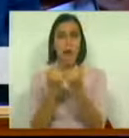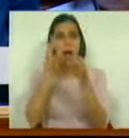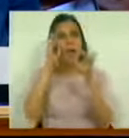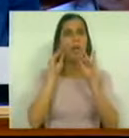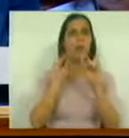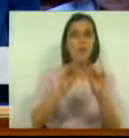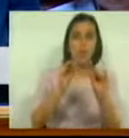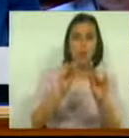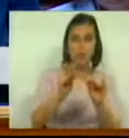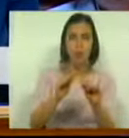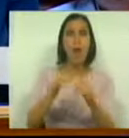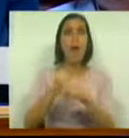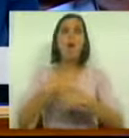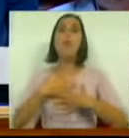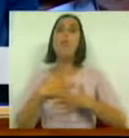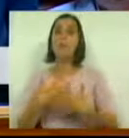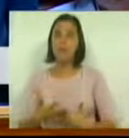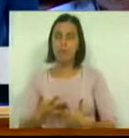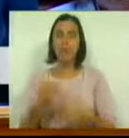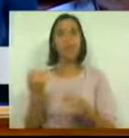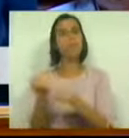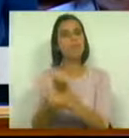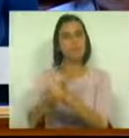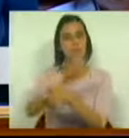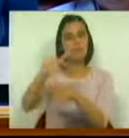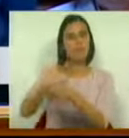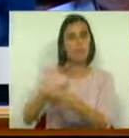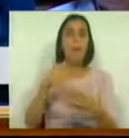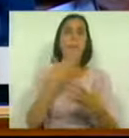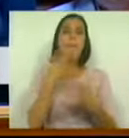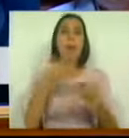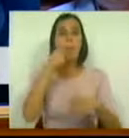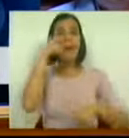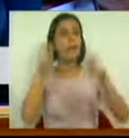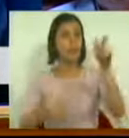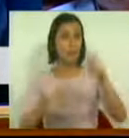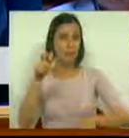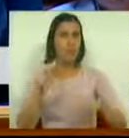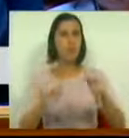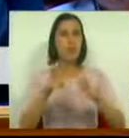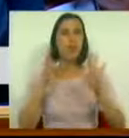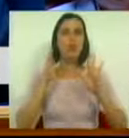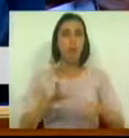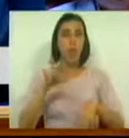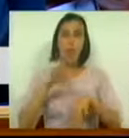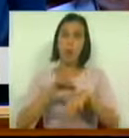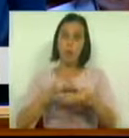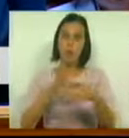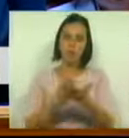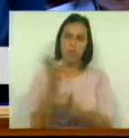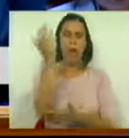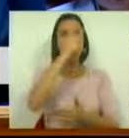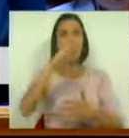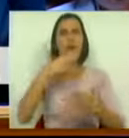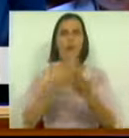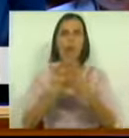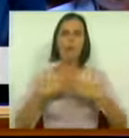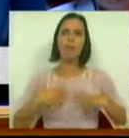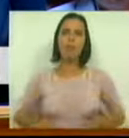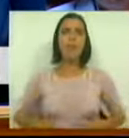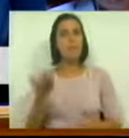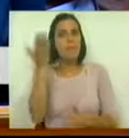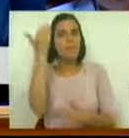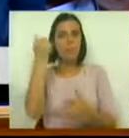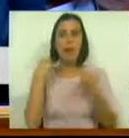educacional, profissional e laboral. A maioria das pessoas atingidas pelas doenças crónicas incapacitantes